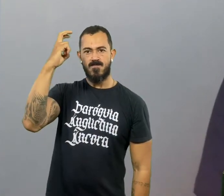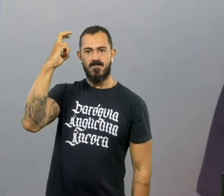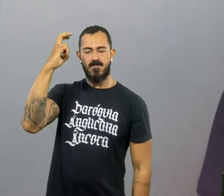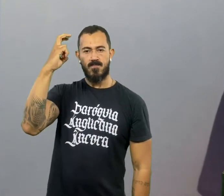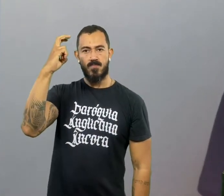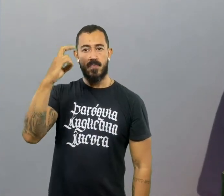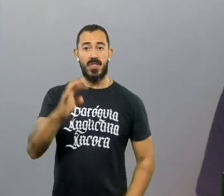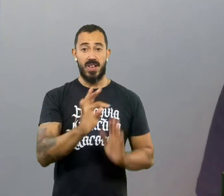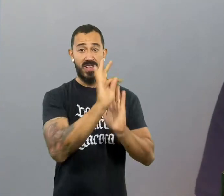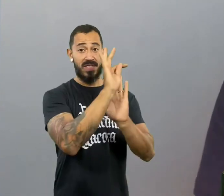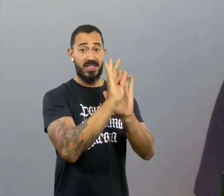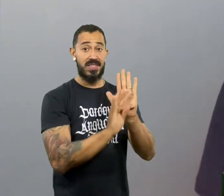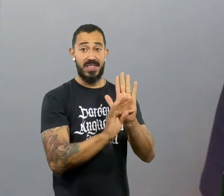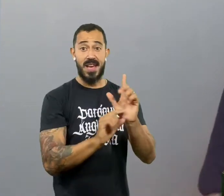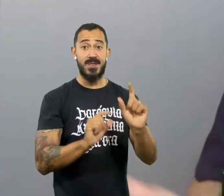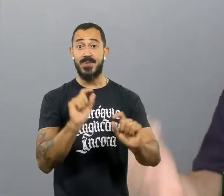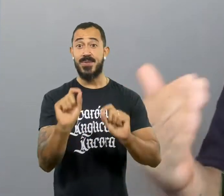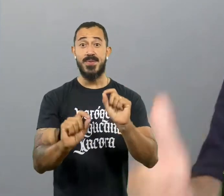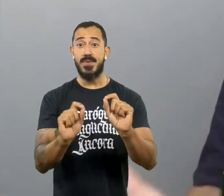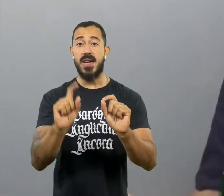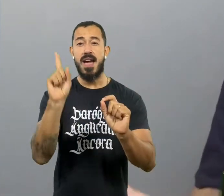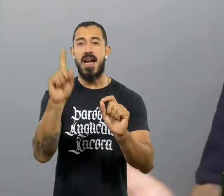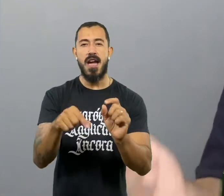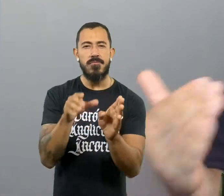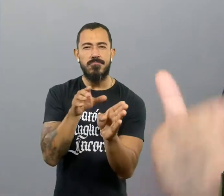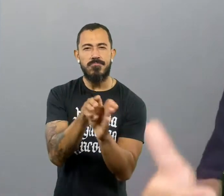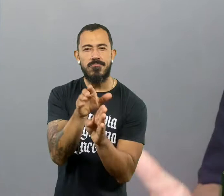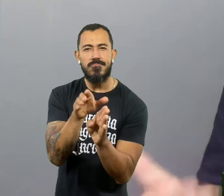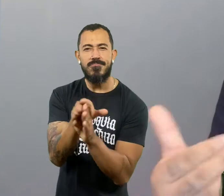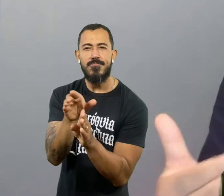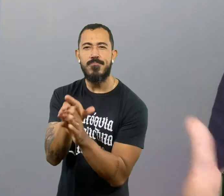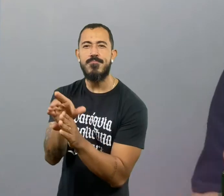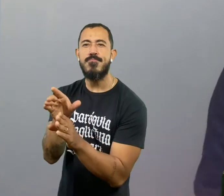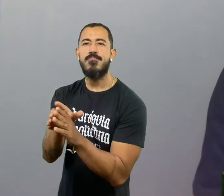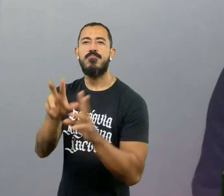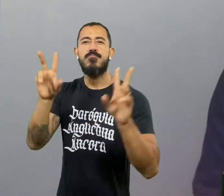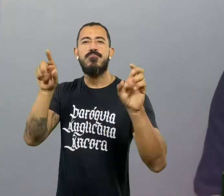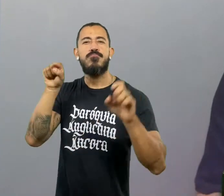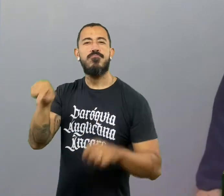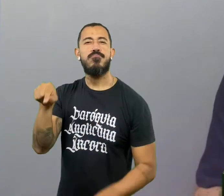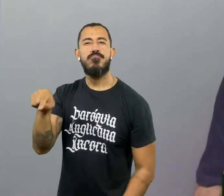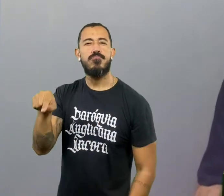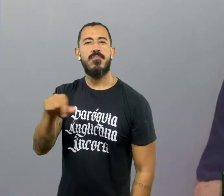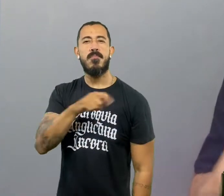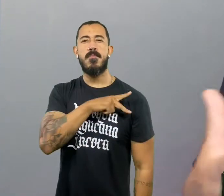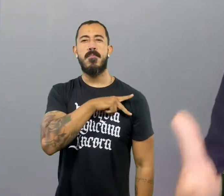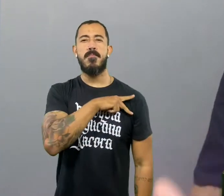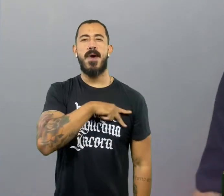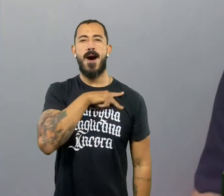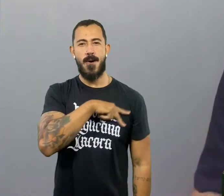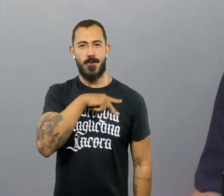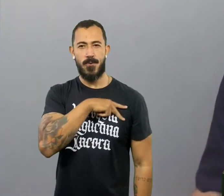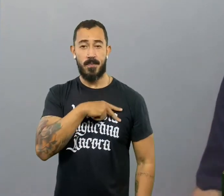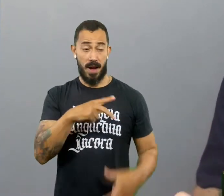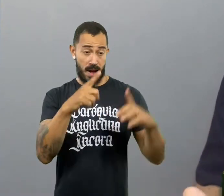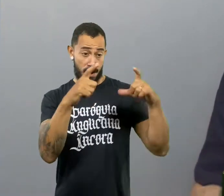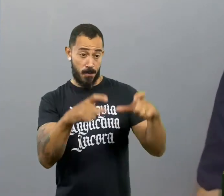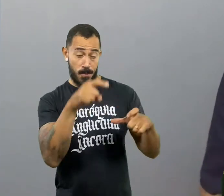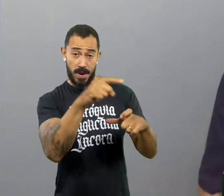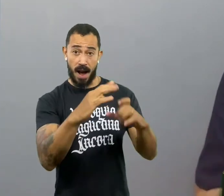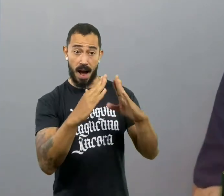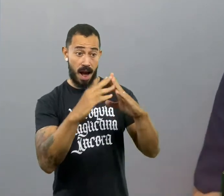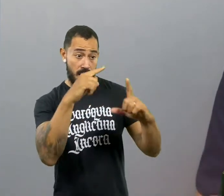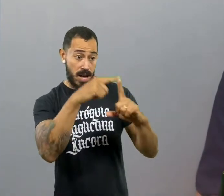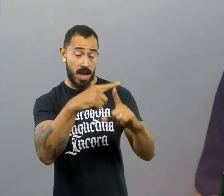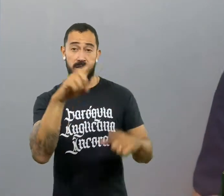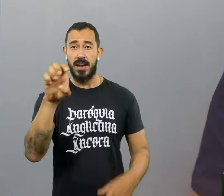esse texto é maravilhoso. É uma sequência de conselhos que Paulo vai dando para a igreja que está em Éfeso. E boa